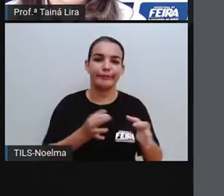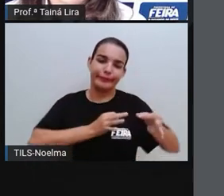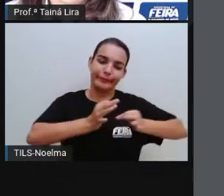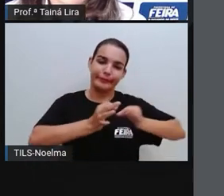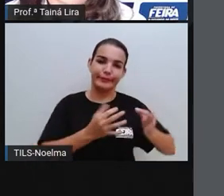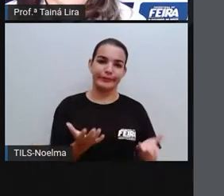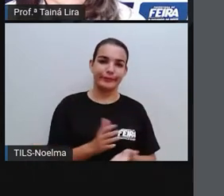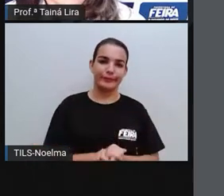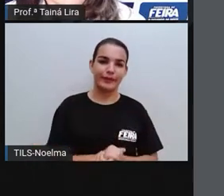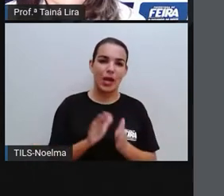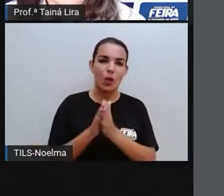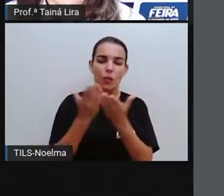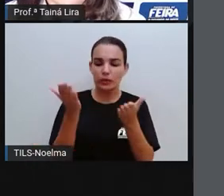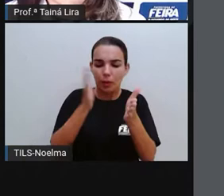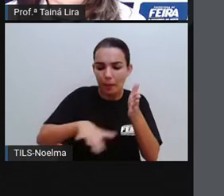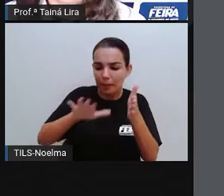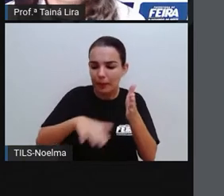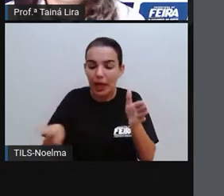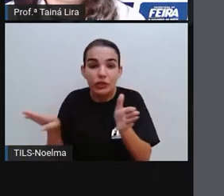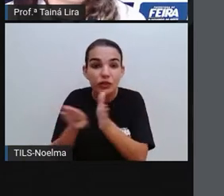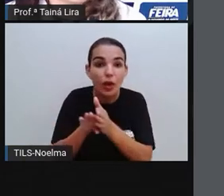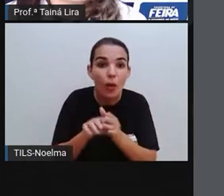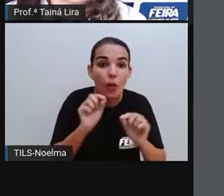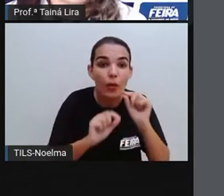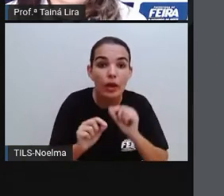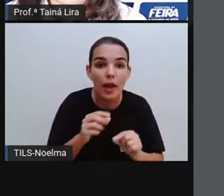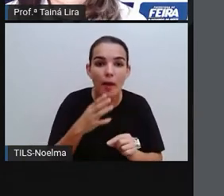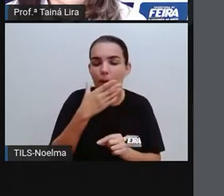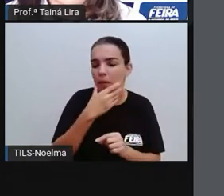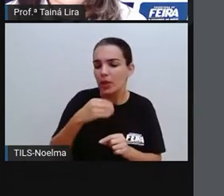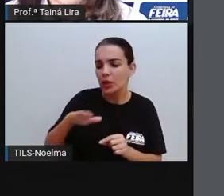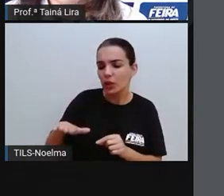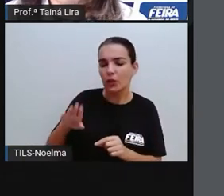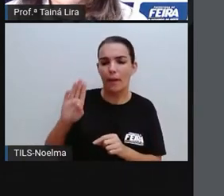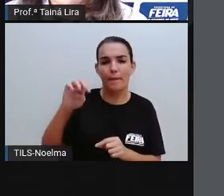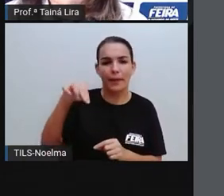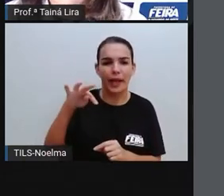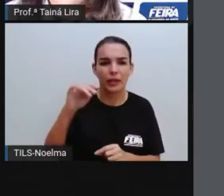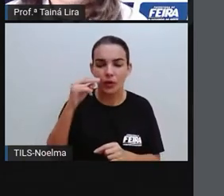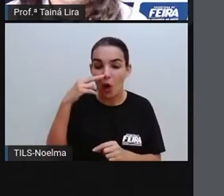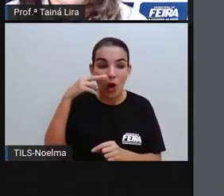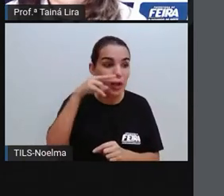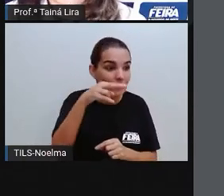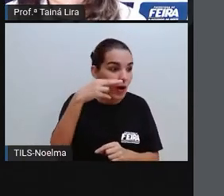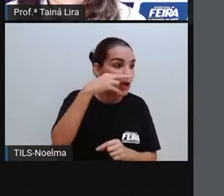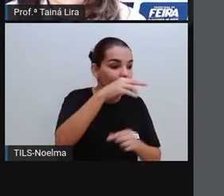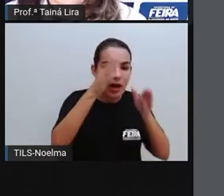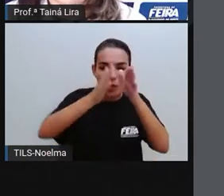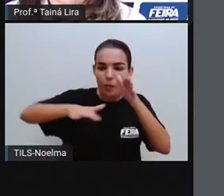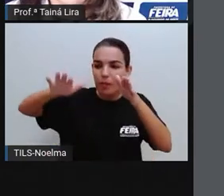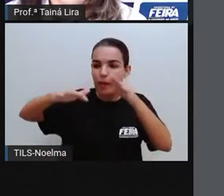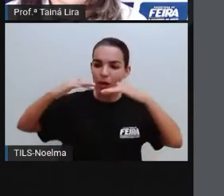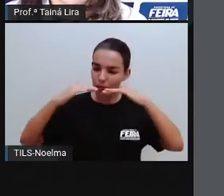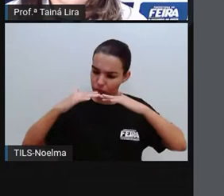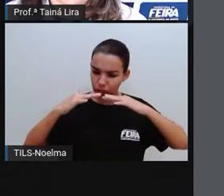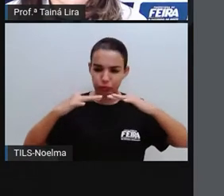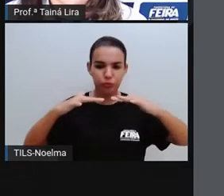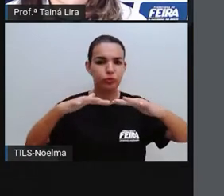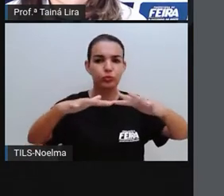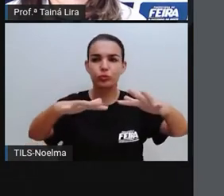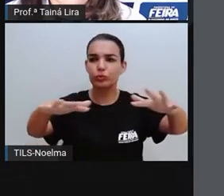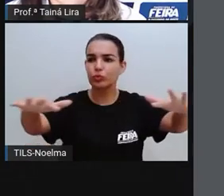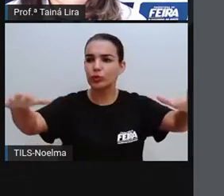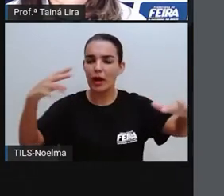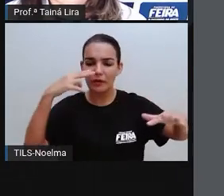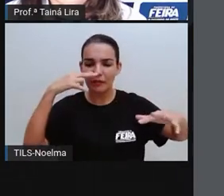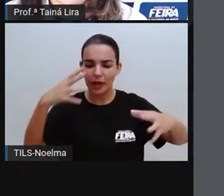Quando na praia chegaram, Bento não parava de olhar. Via o maço à frente, via a espuma se